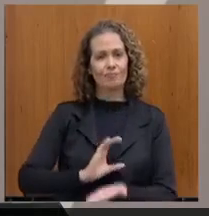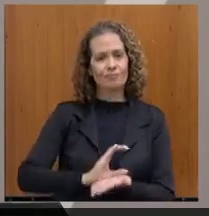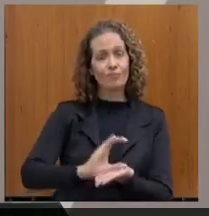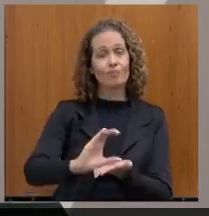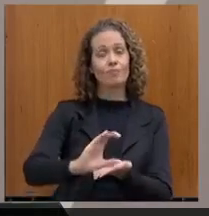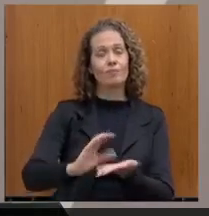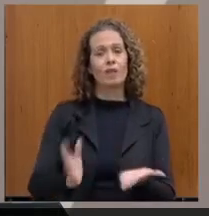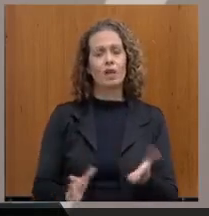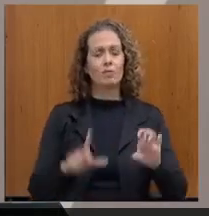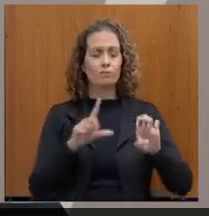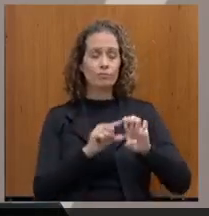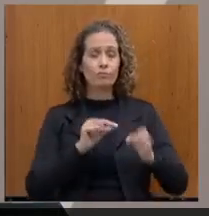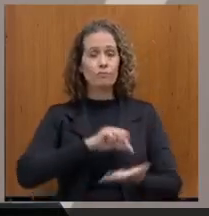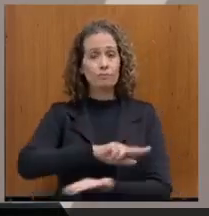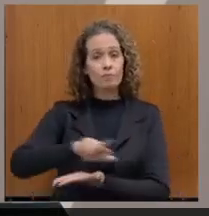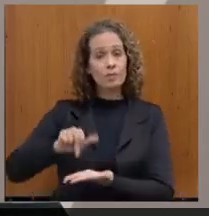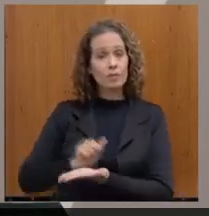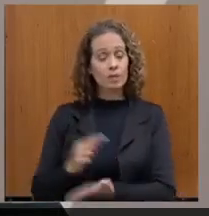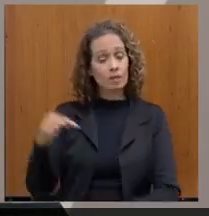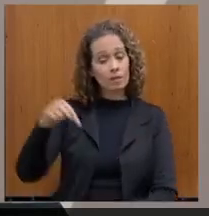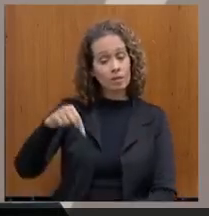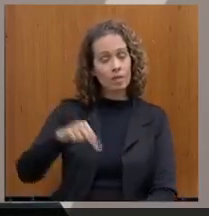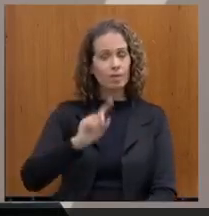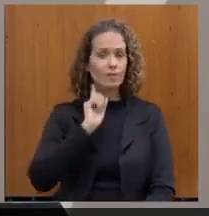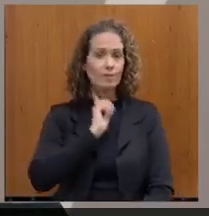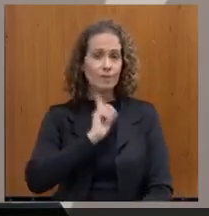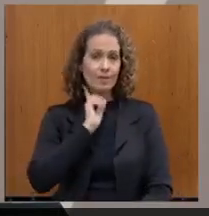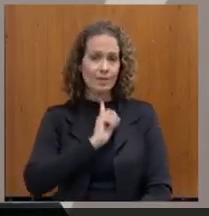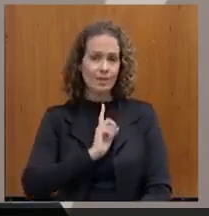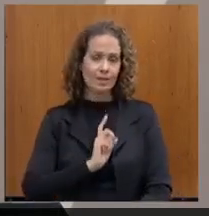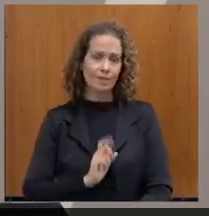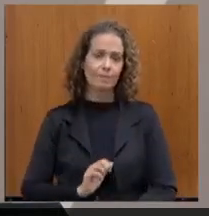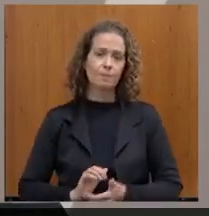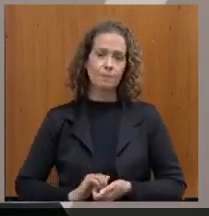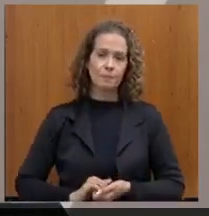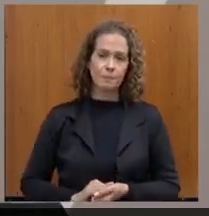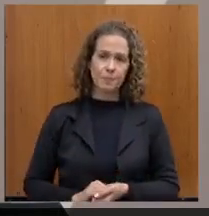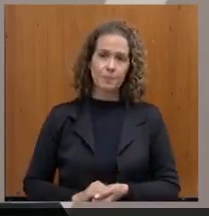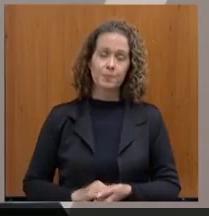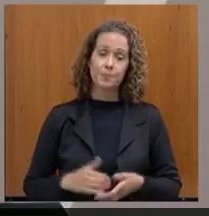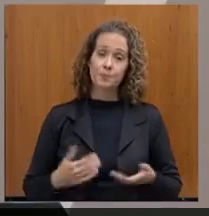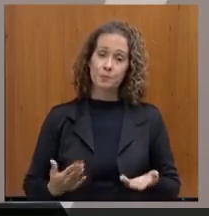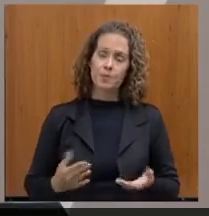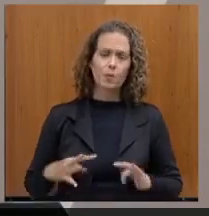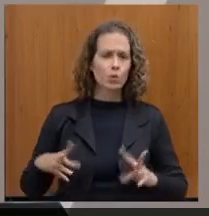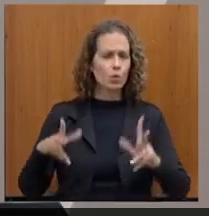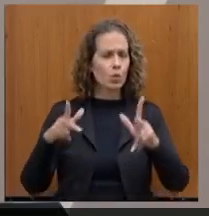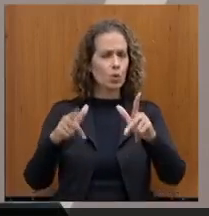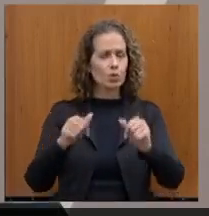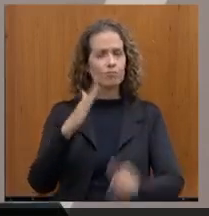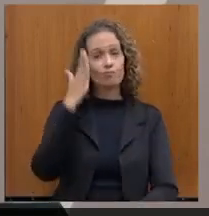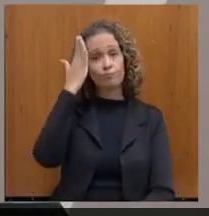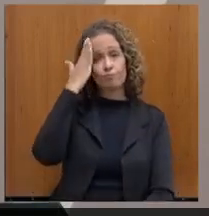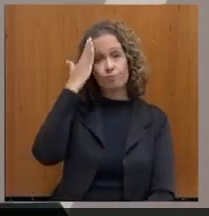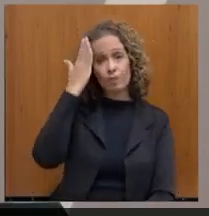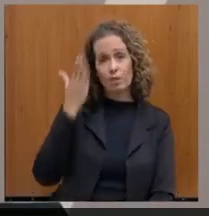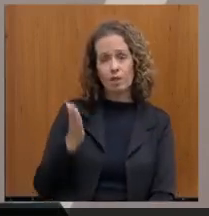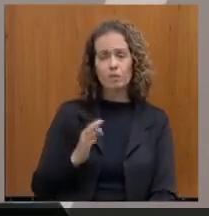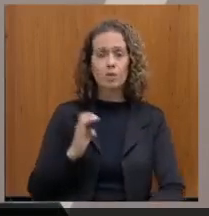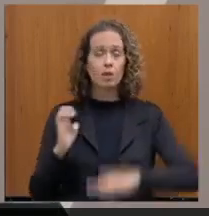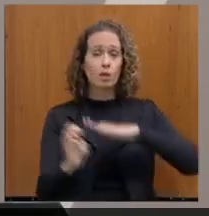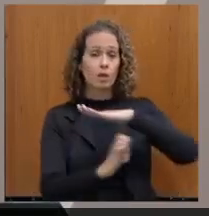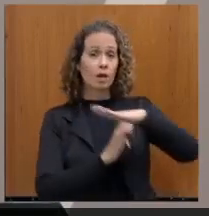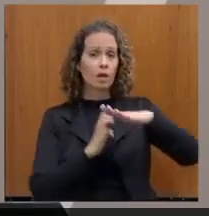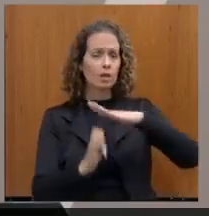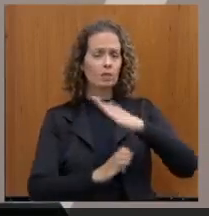empreendimentos para cá. Não é de conhecimento de todas as empresas que vieram nos últimos